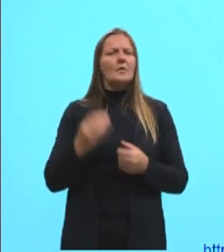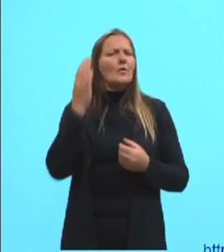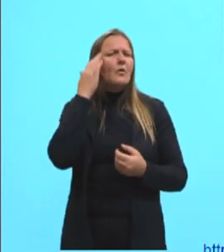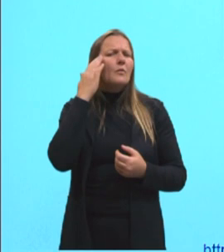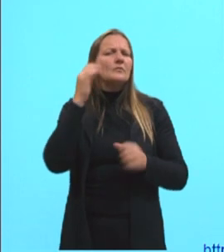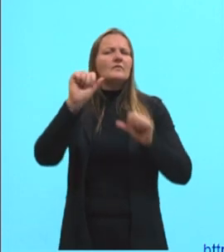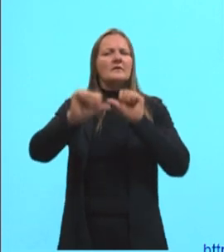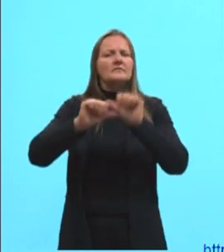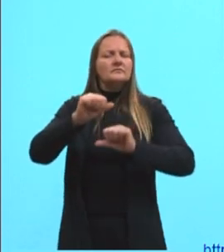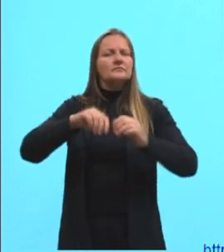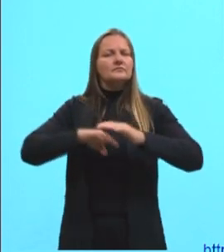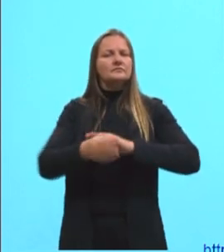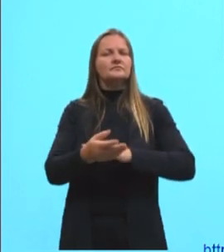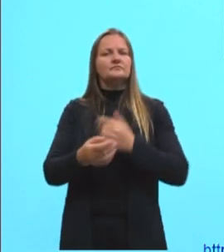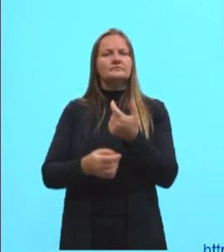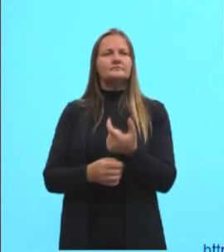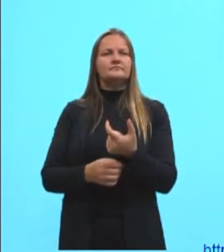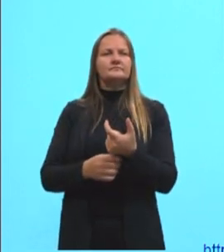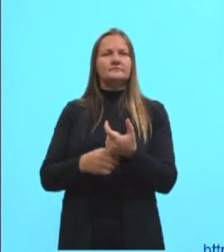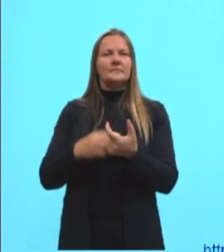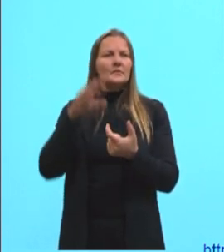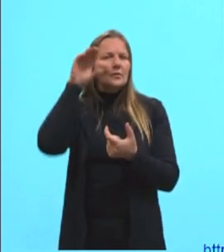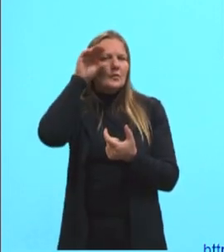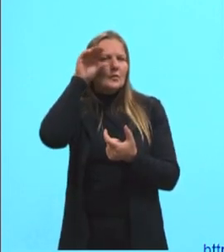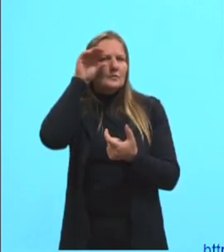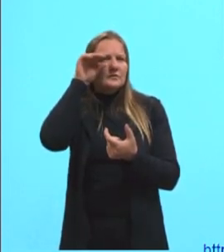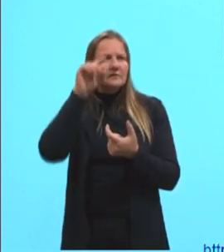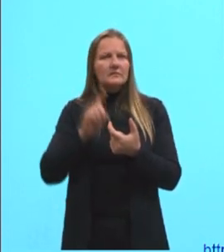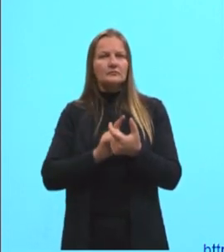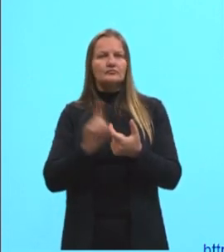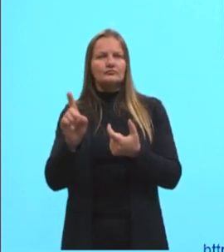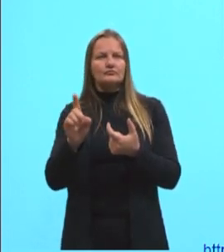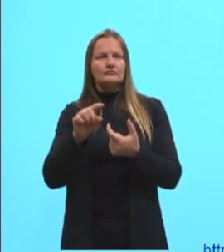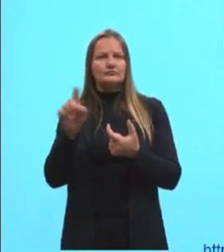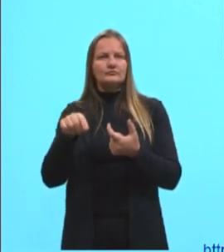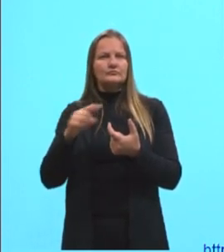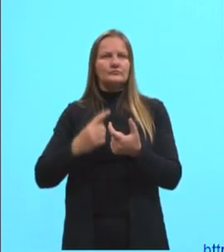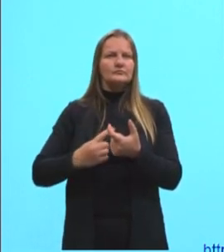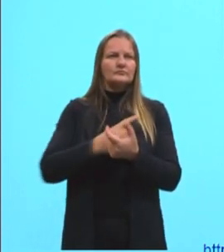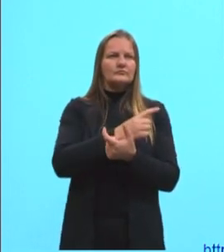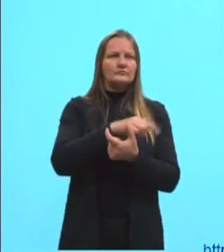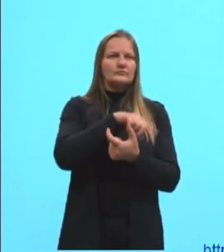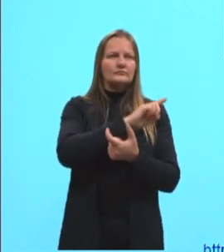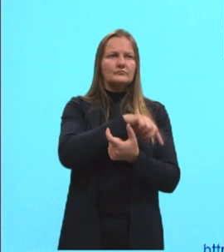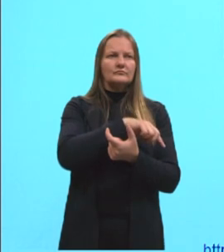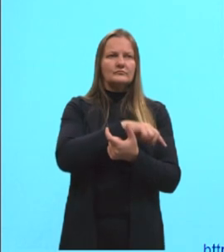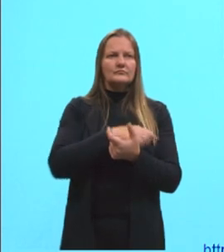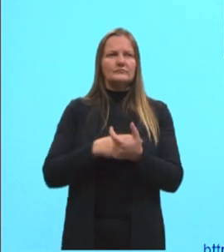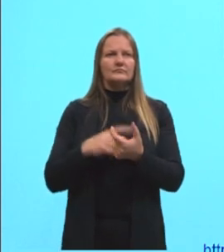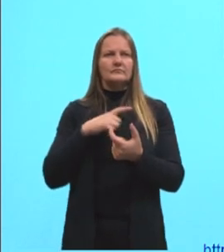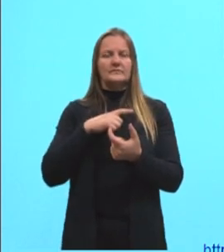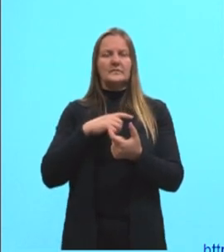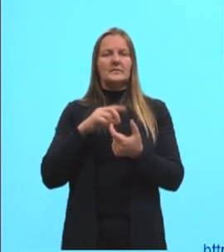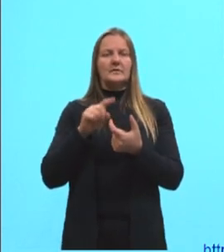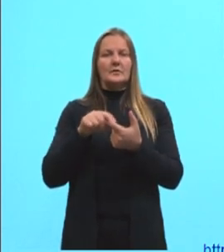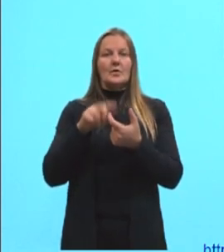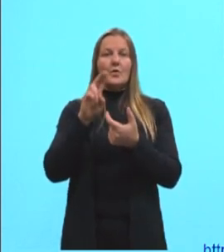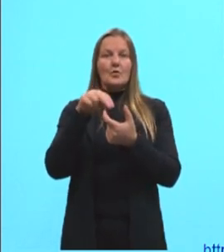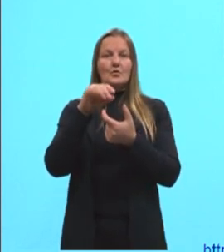transforma de uma para a outra? Observem aqui as setinhas, tá? Quando nós temos a unidade, e eu vou